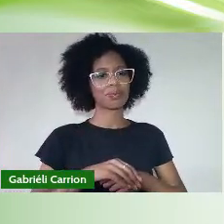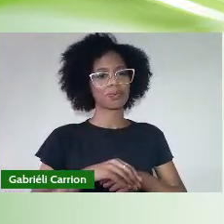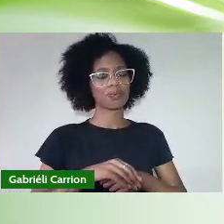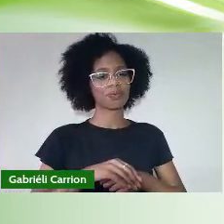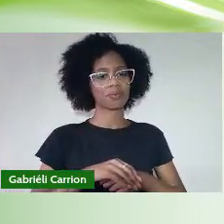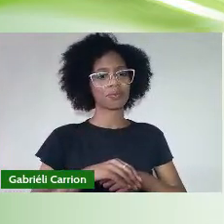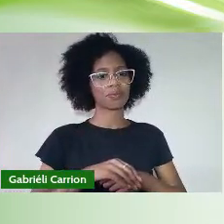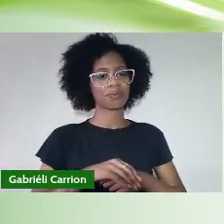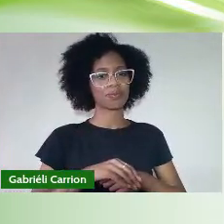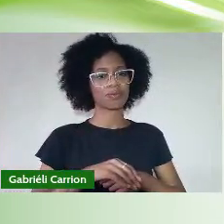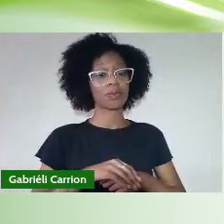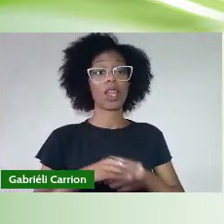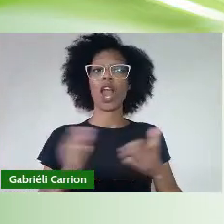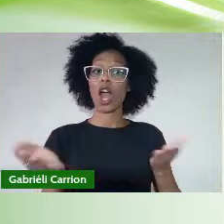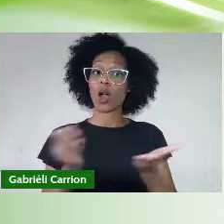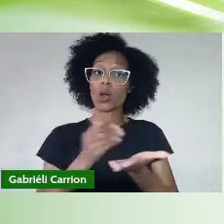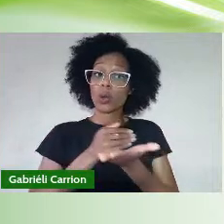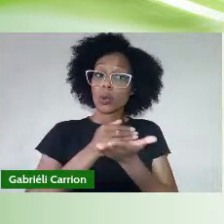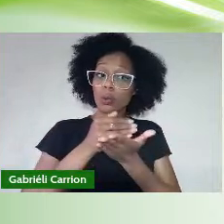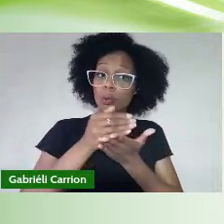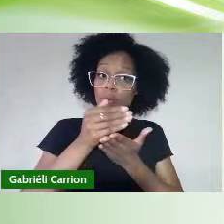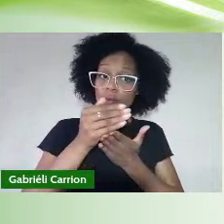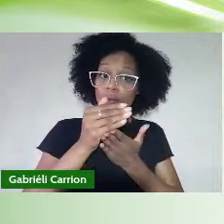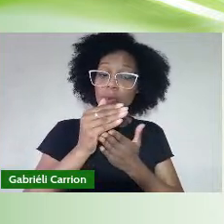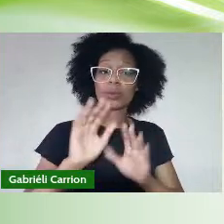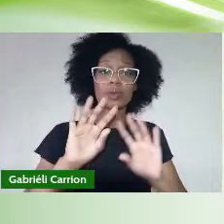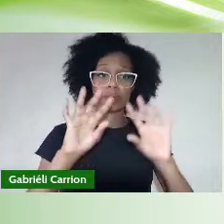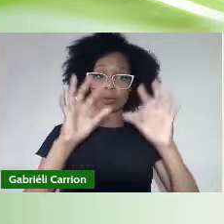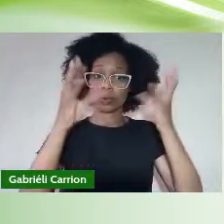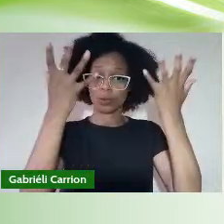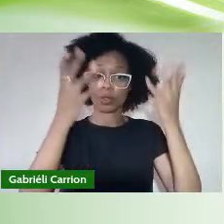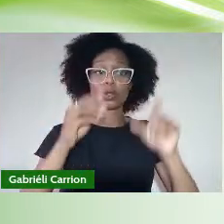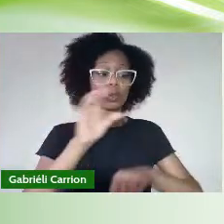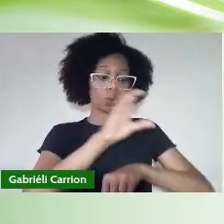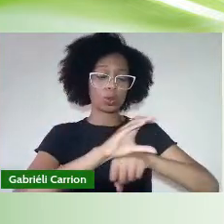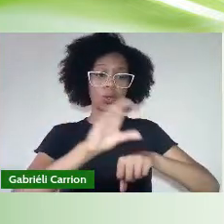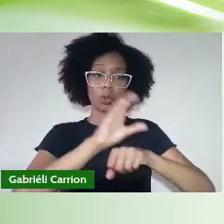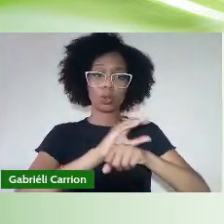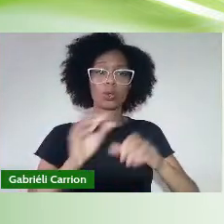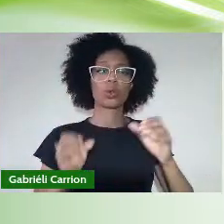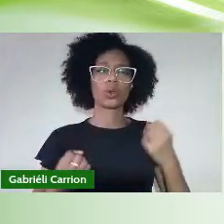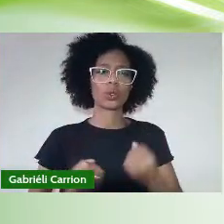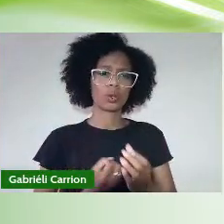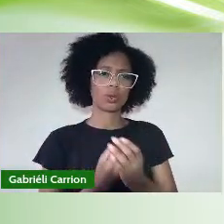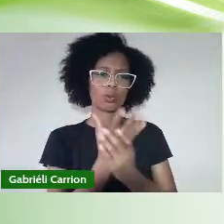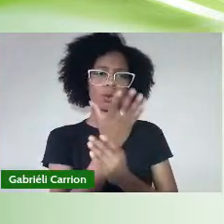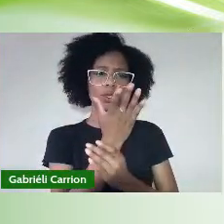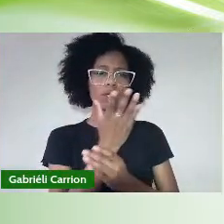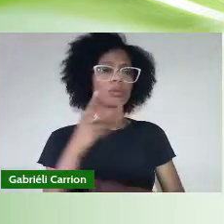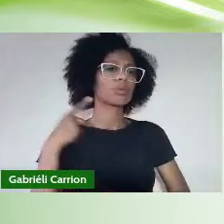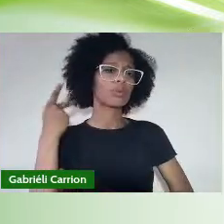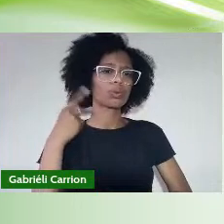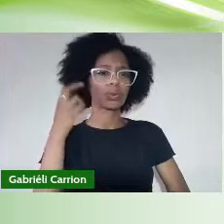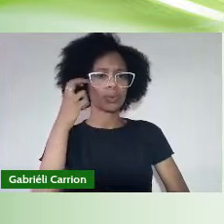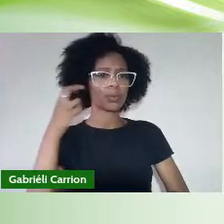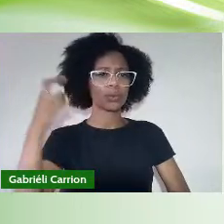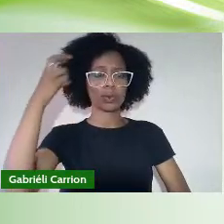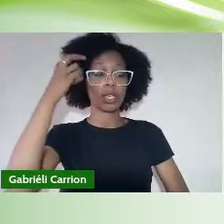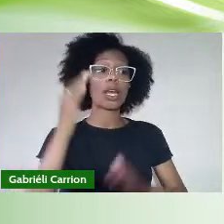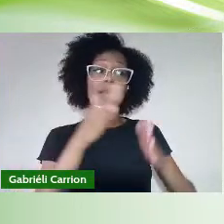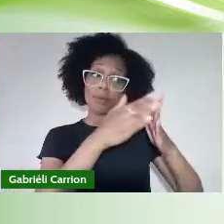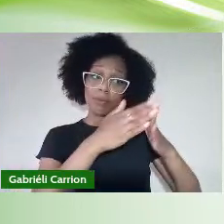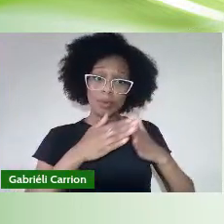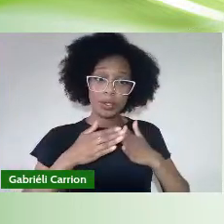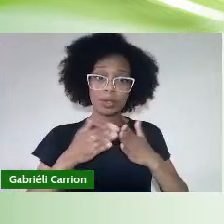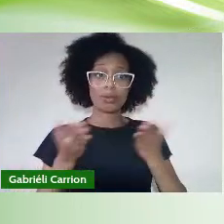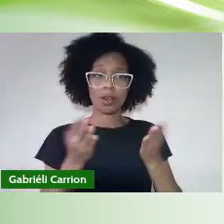Daremos início à otorga do grau do curso de produção e política cultural Solicitamos atenção para o